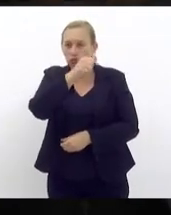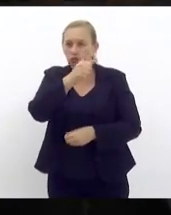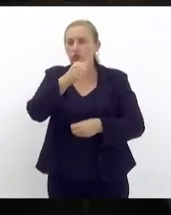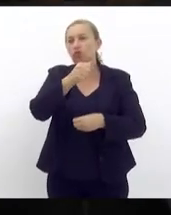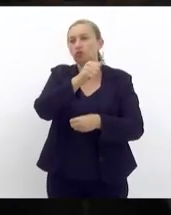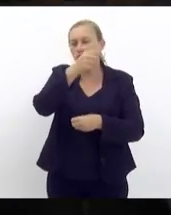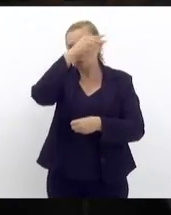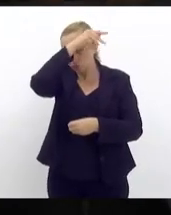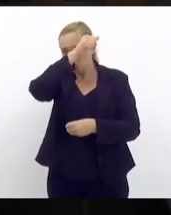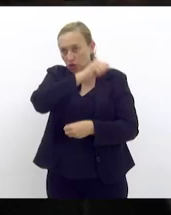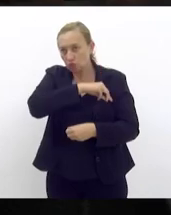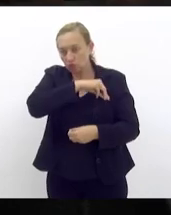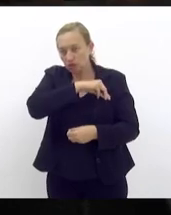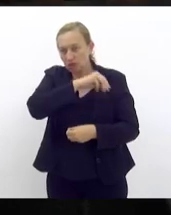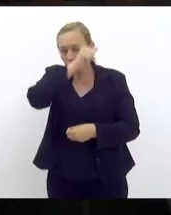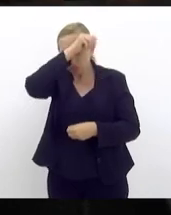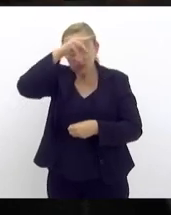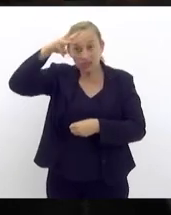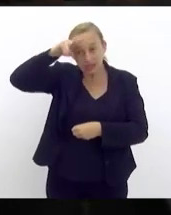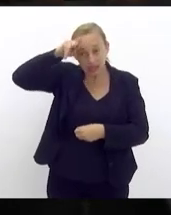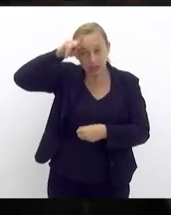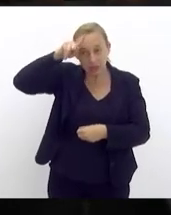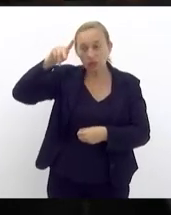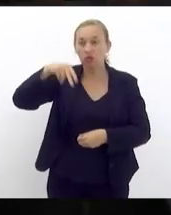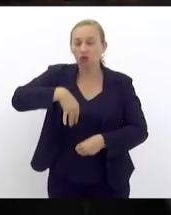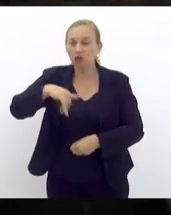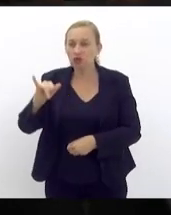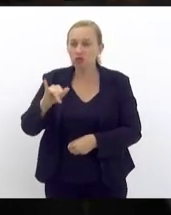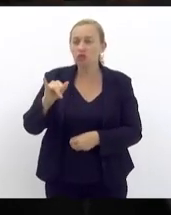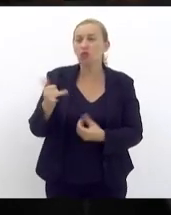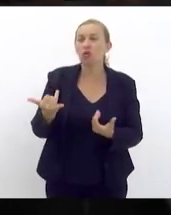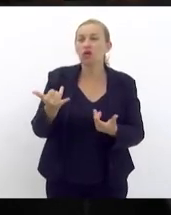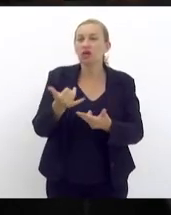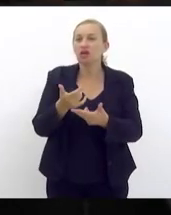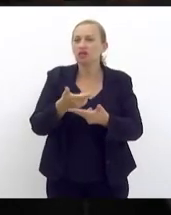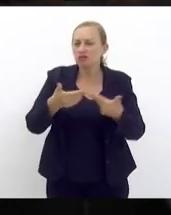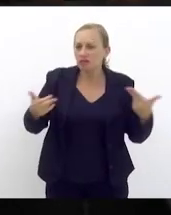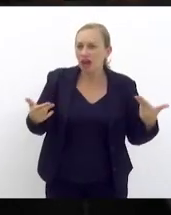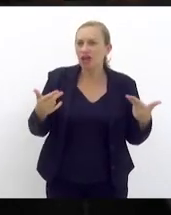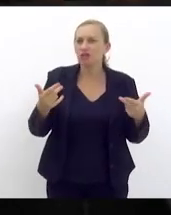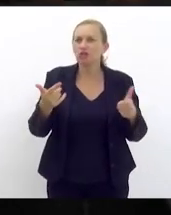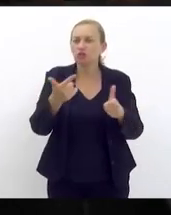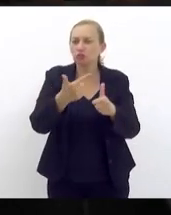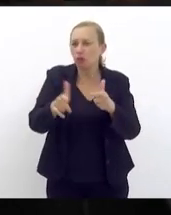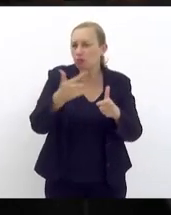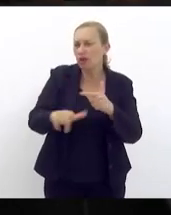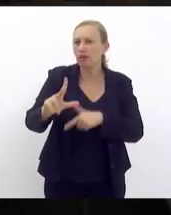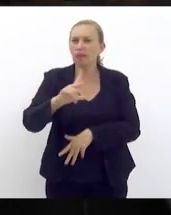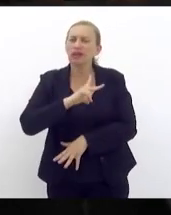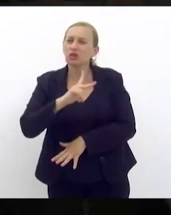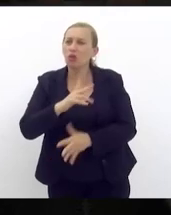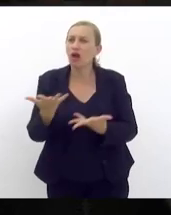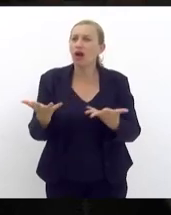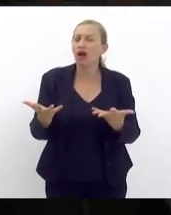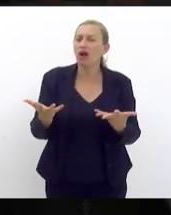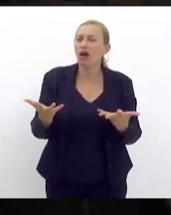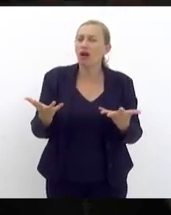de vários bairros também da Baixada Fluminense a gente passou uma grande catástrofe o pessoal ficou